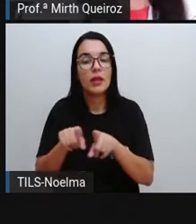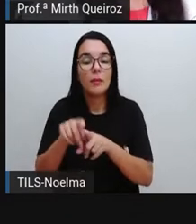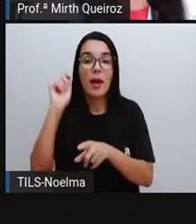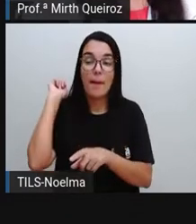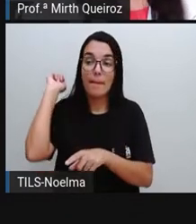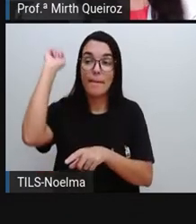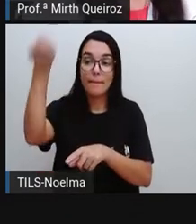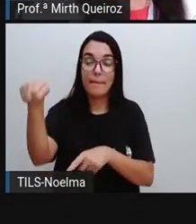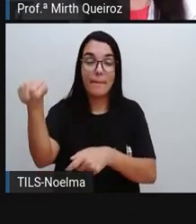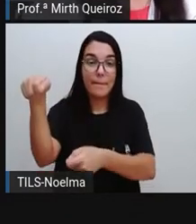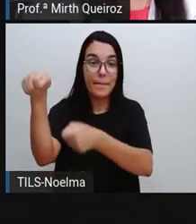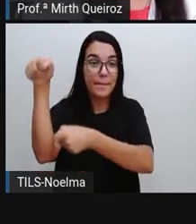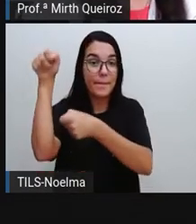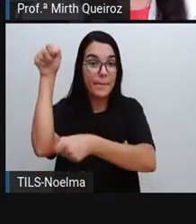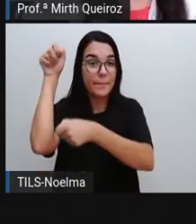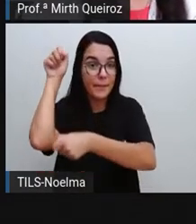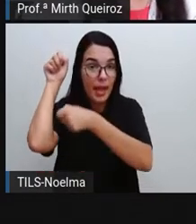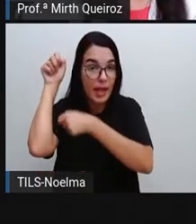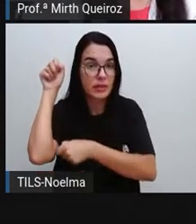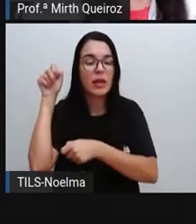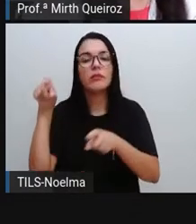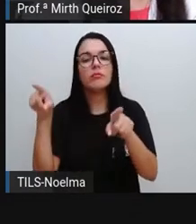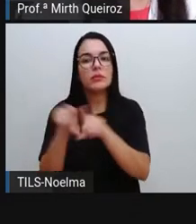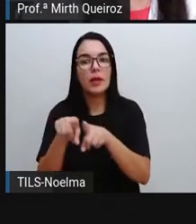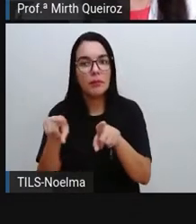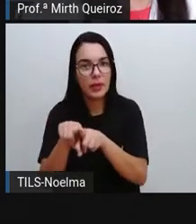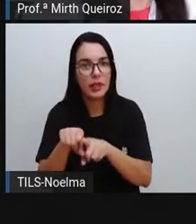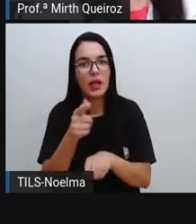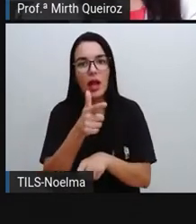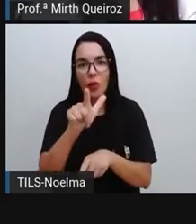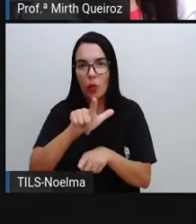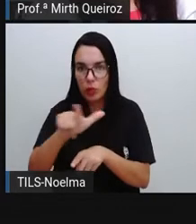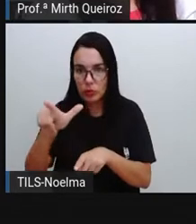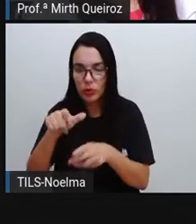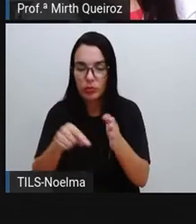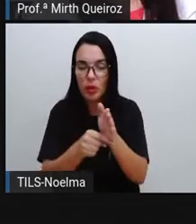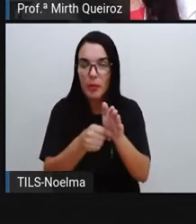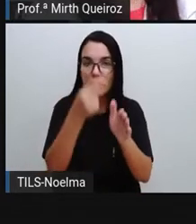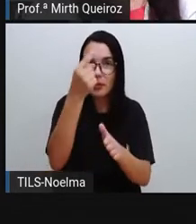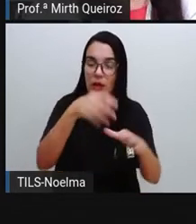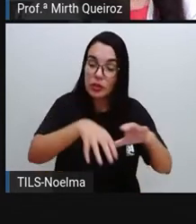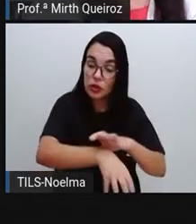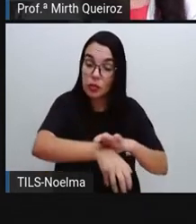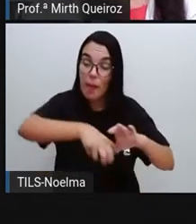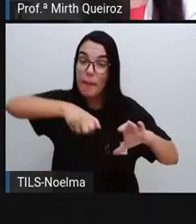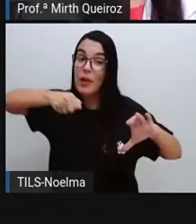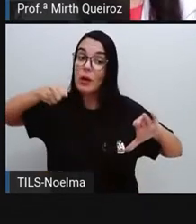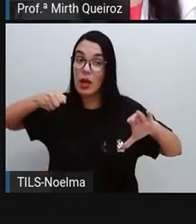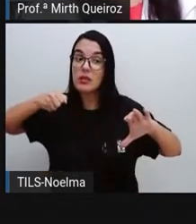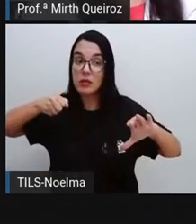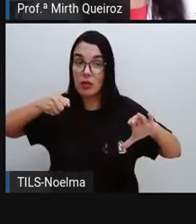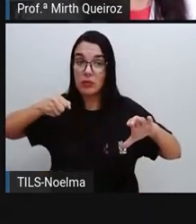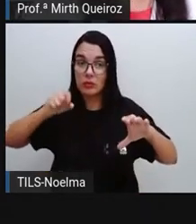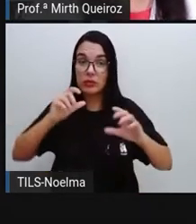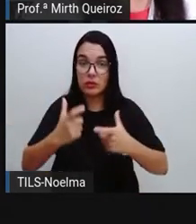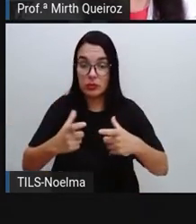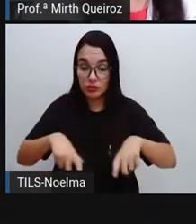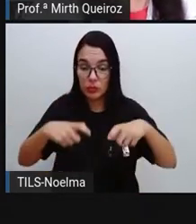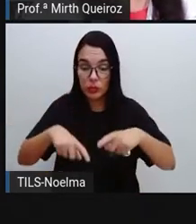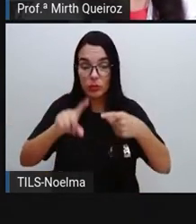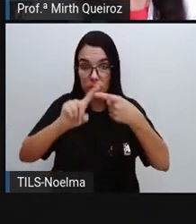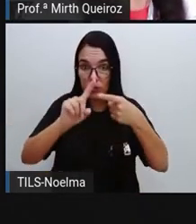Pesca é outro tipo de atividade que a gente encontra aí, tipo de exploração, né? Dentro do setor primário.